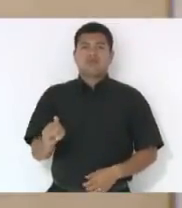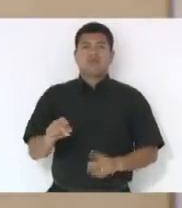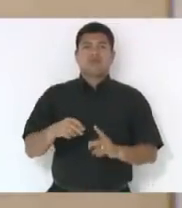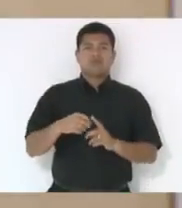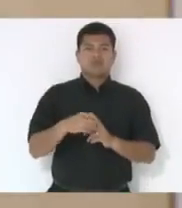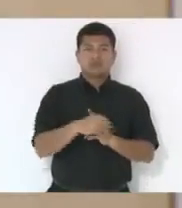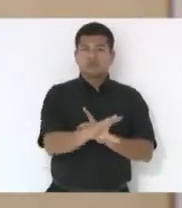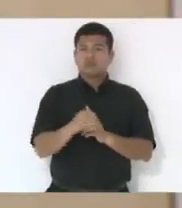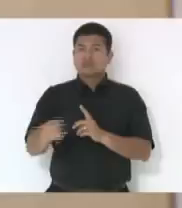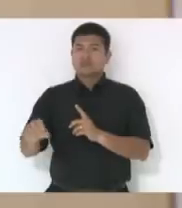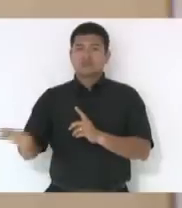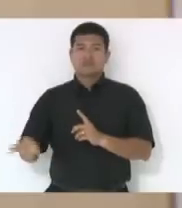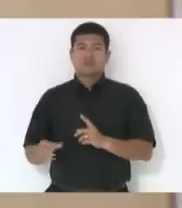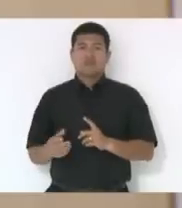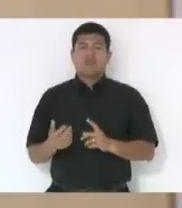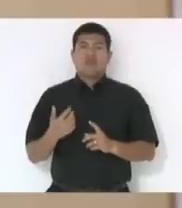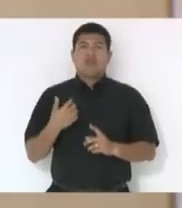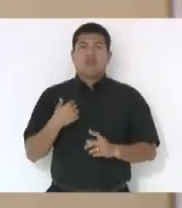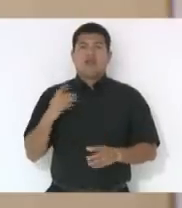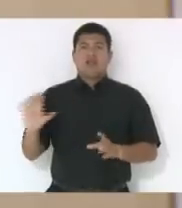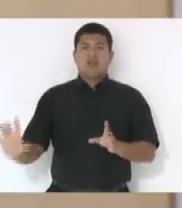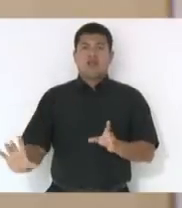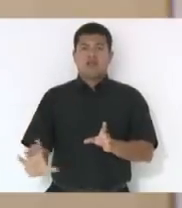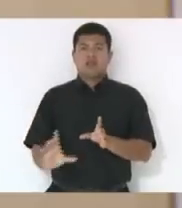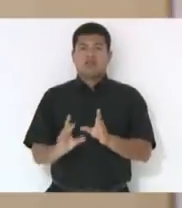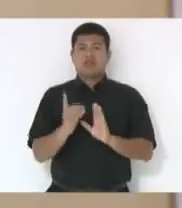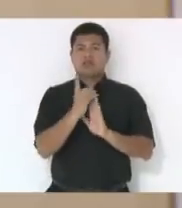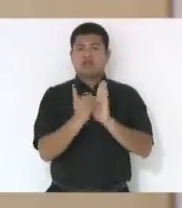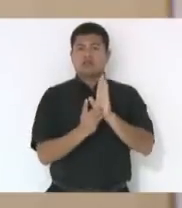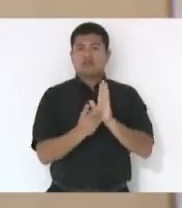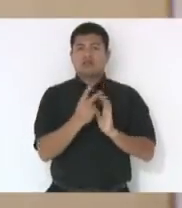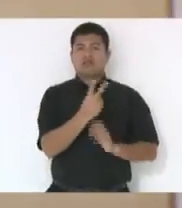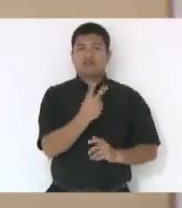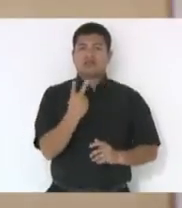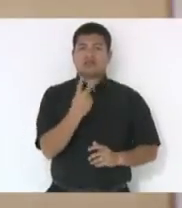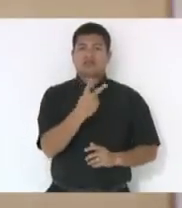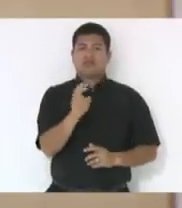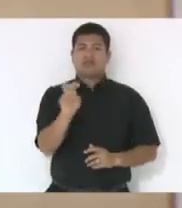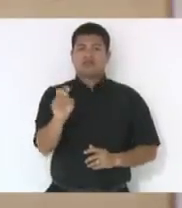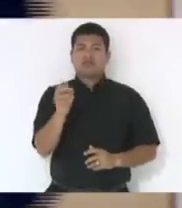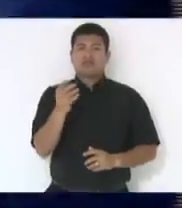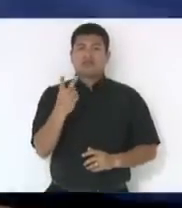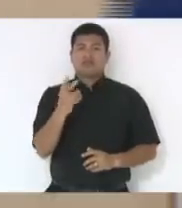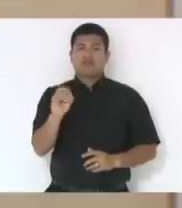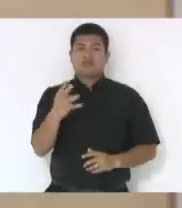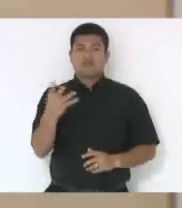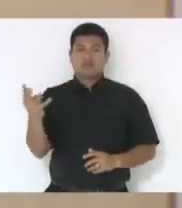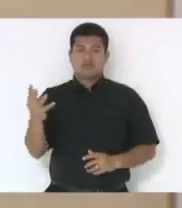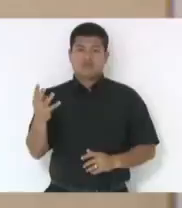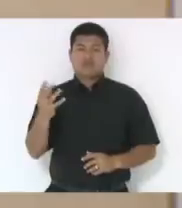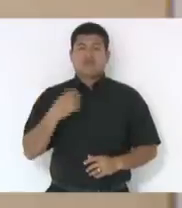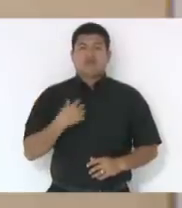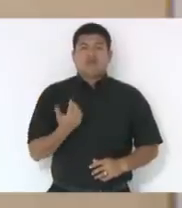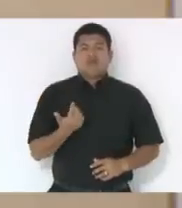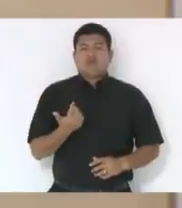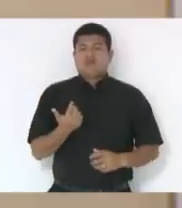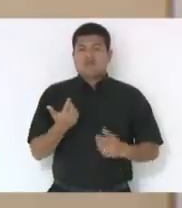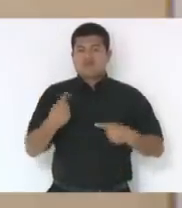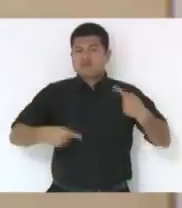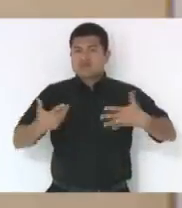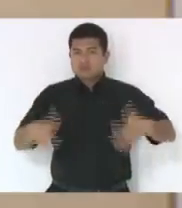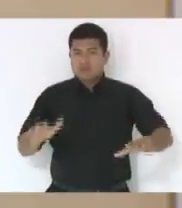pelo decreto 2025-2004, em discussão, não haver no quinquedo discutir. Em votação,